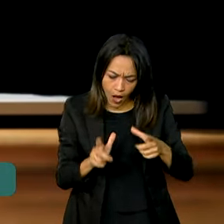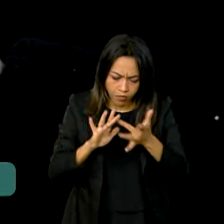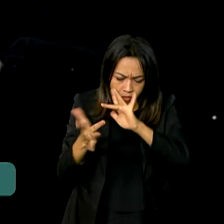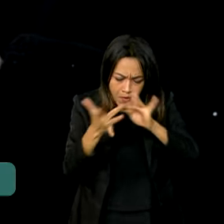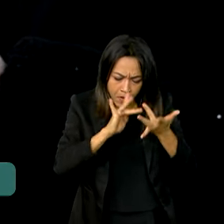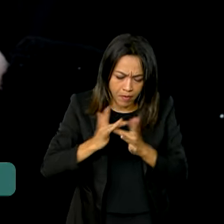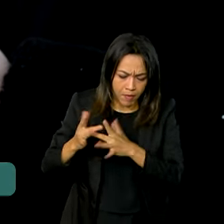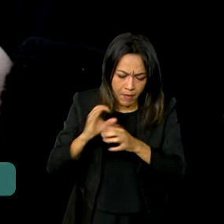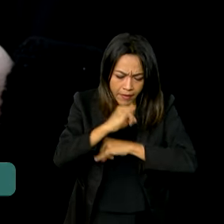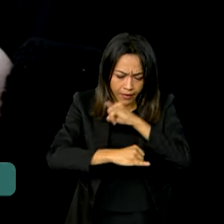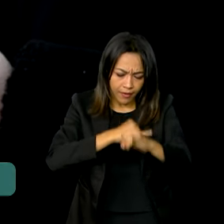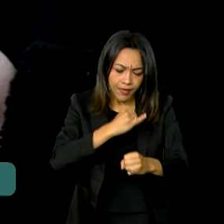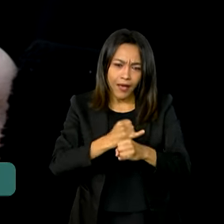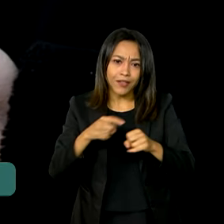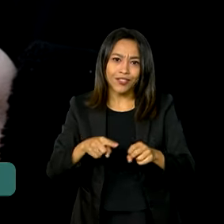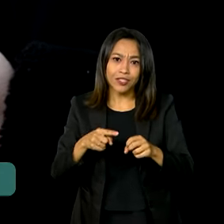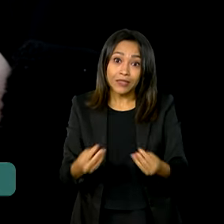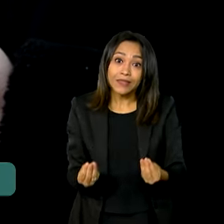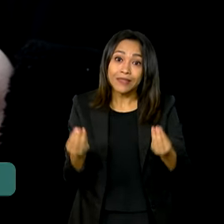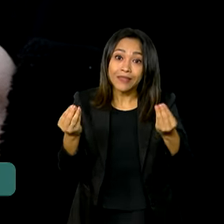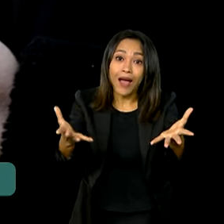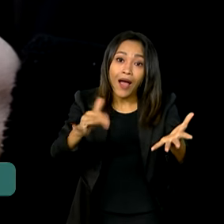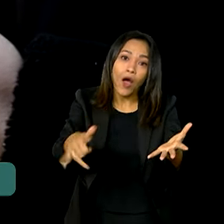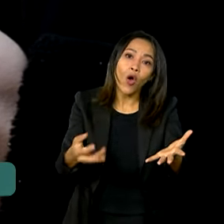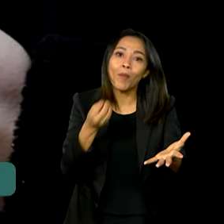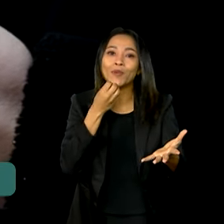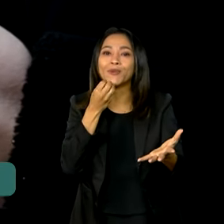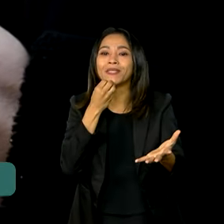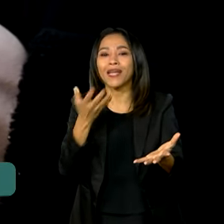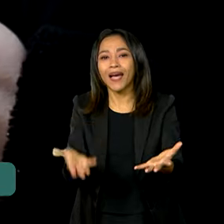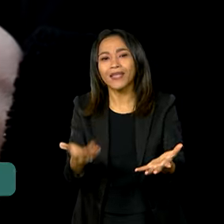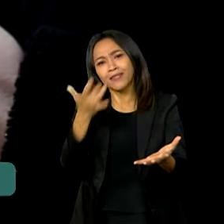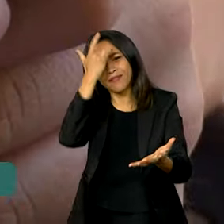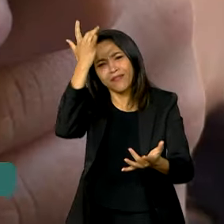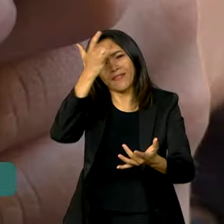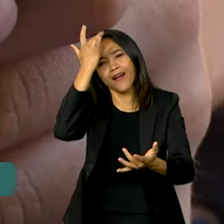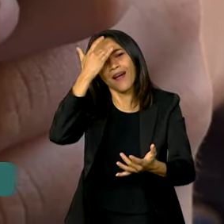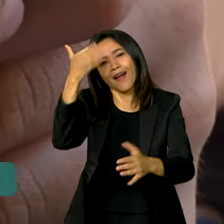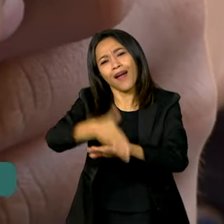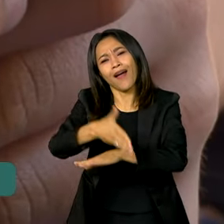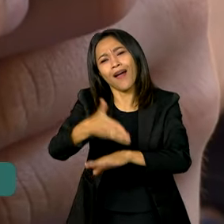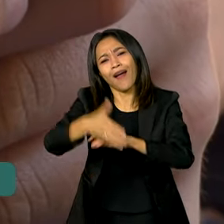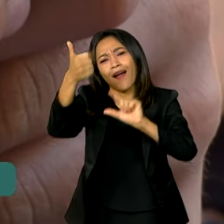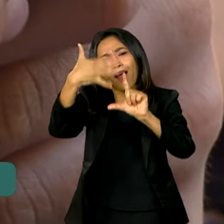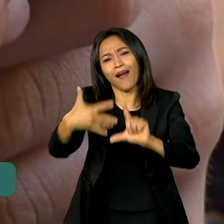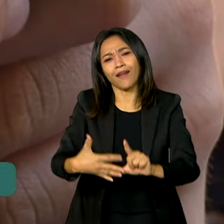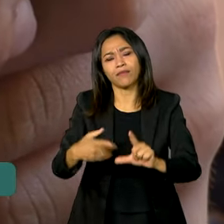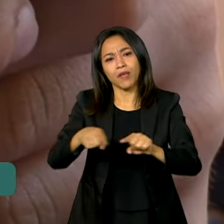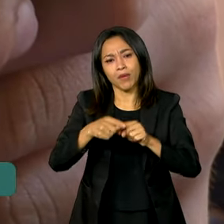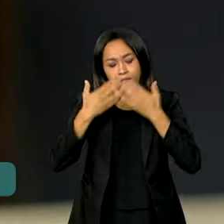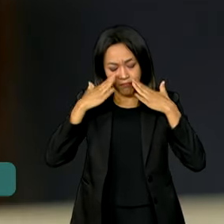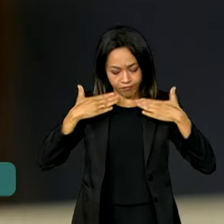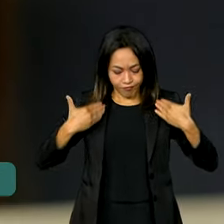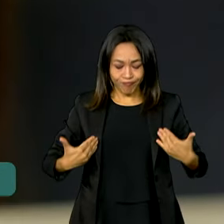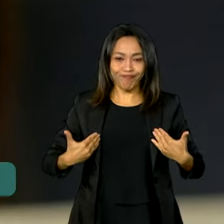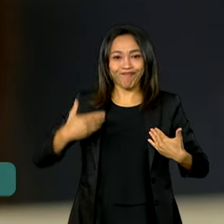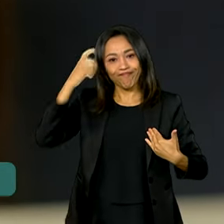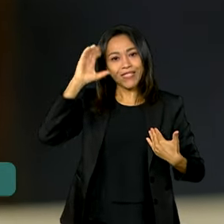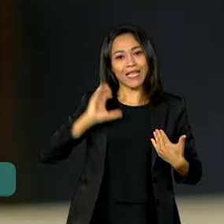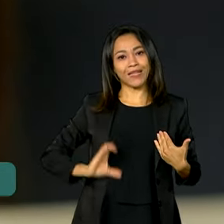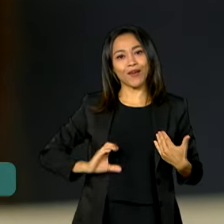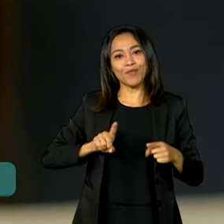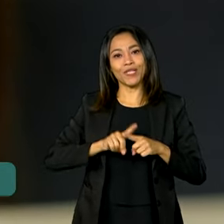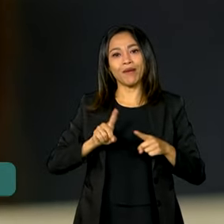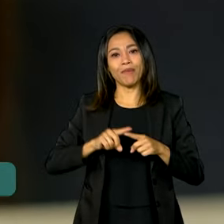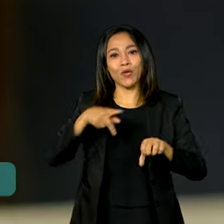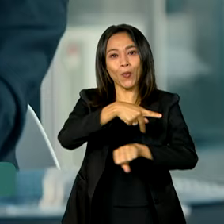mesmo tempo em que oferece mais oportunidades e facilidades, também expõe cidadãos e o país